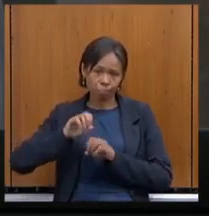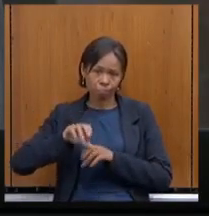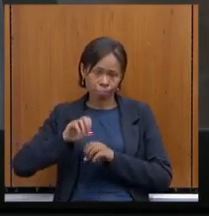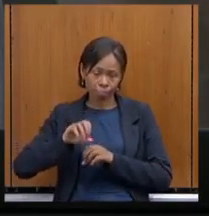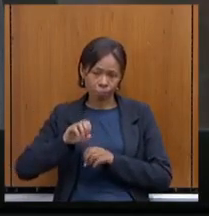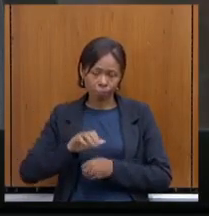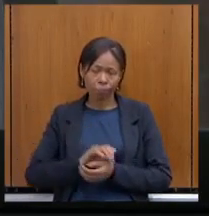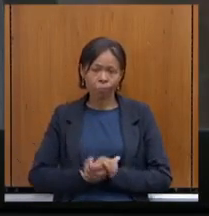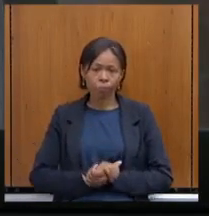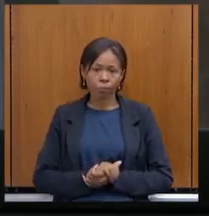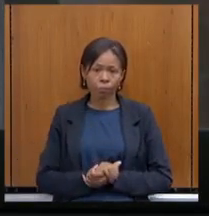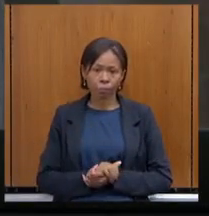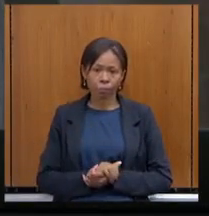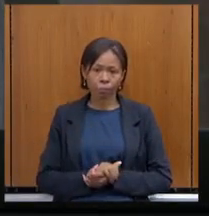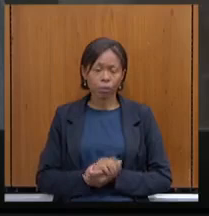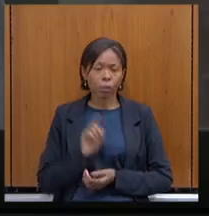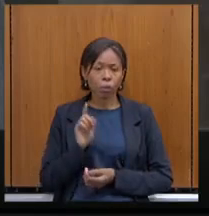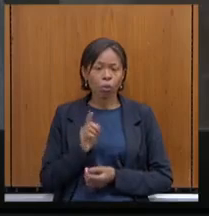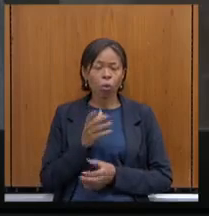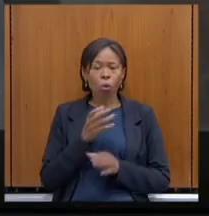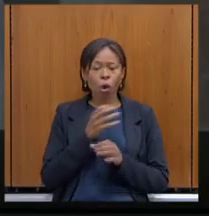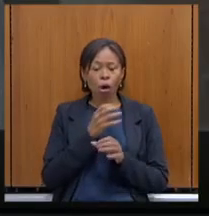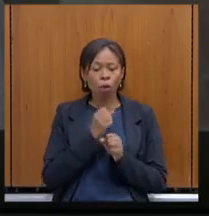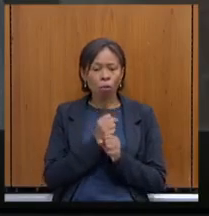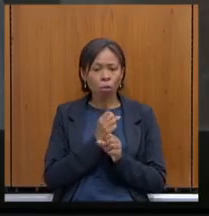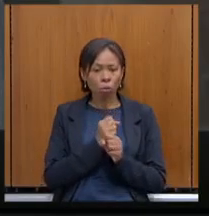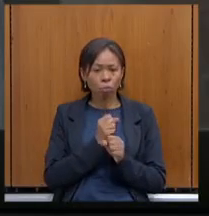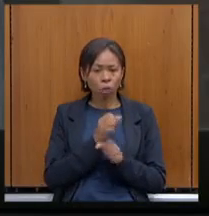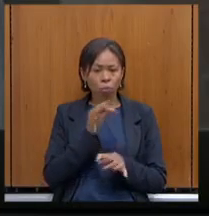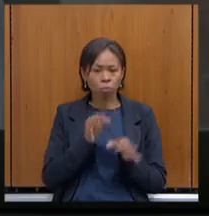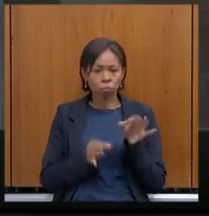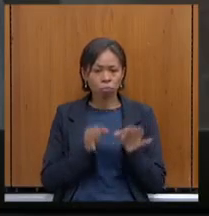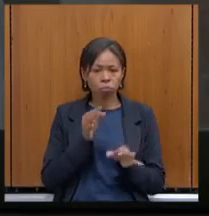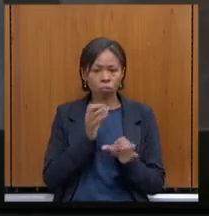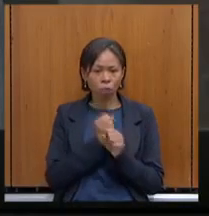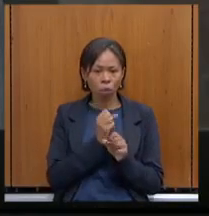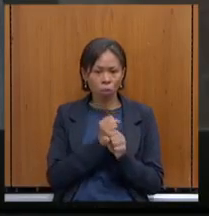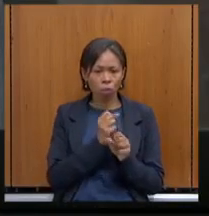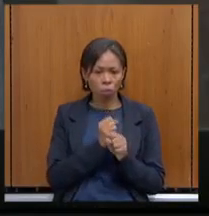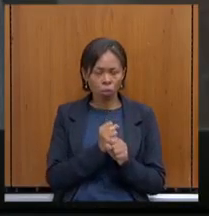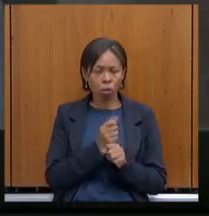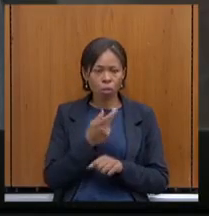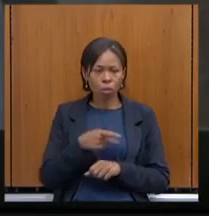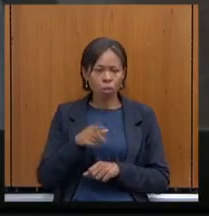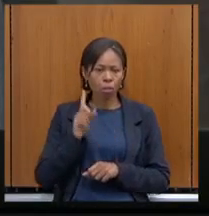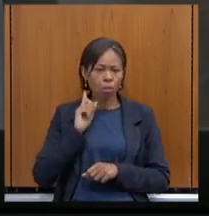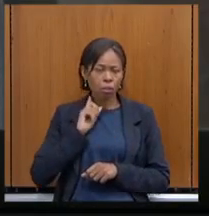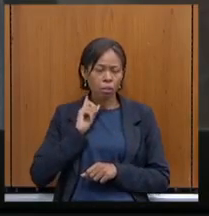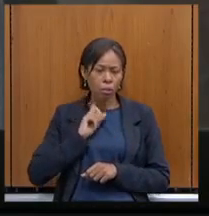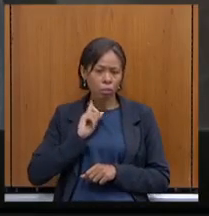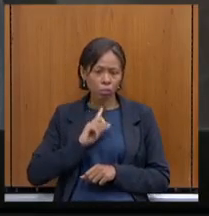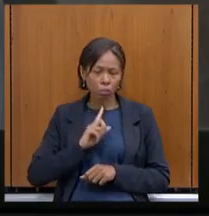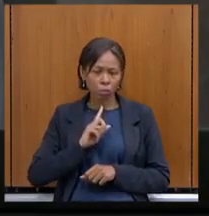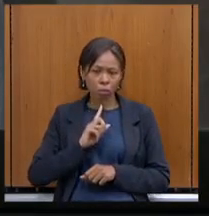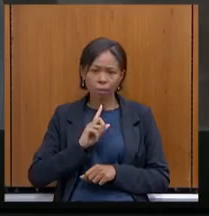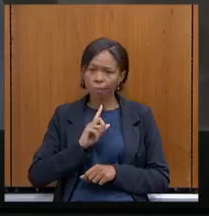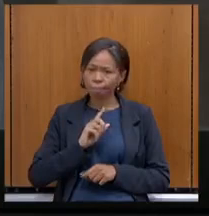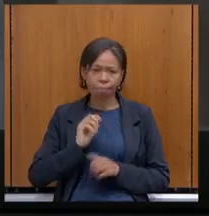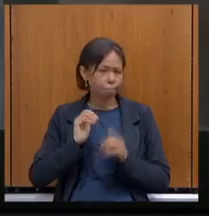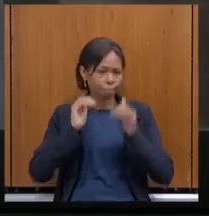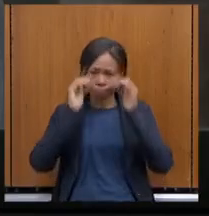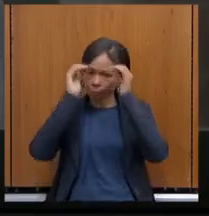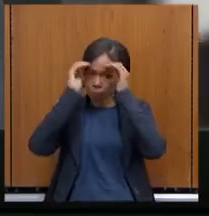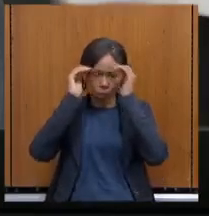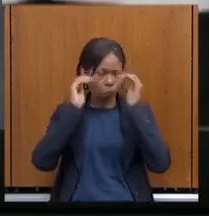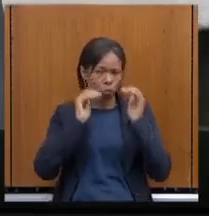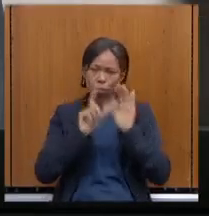Tribunal de Contas do Estado, descumpre a legislação vigente e, ainda assim, atingiu